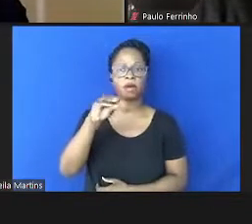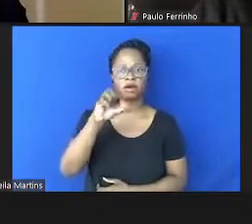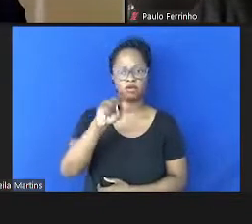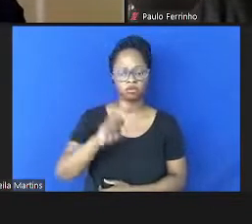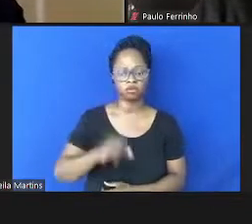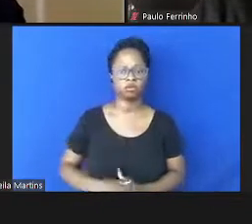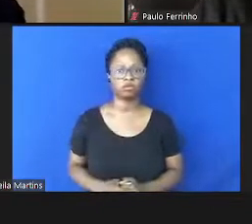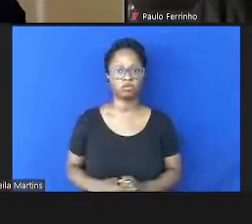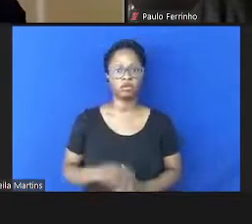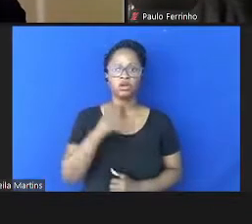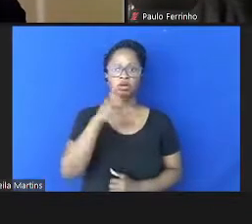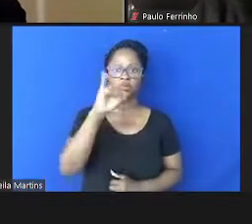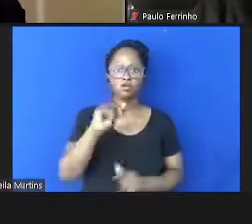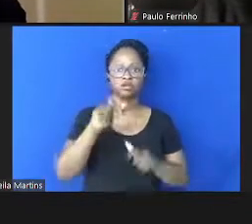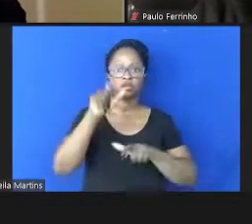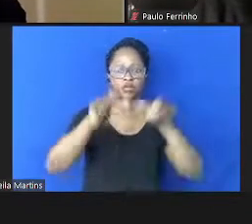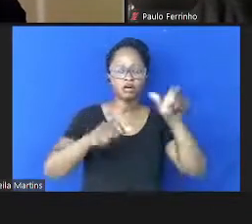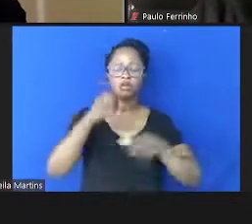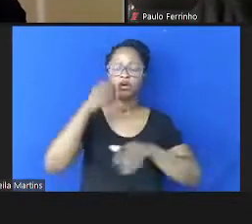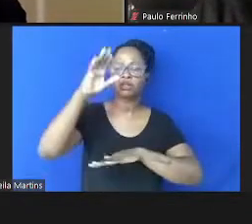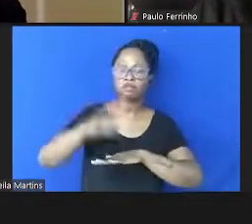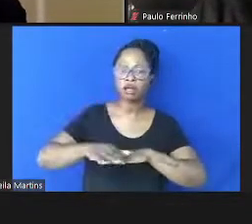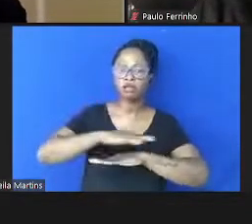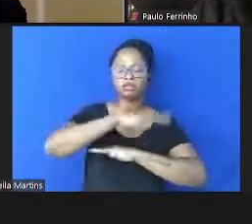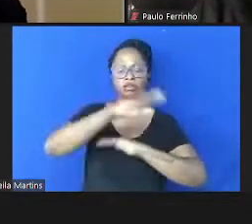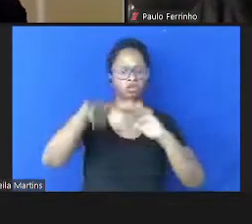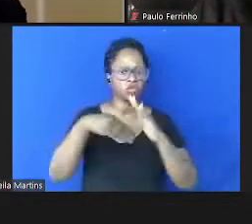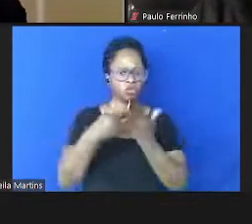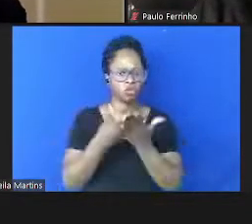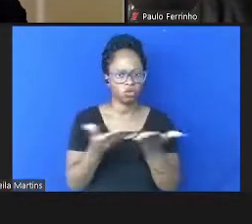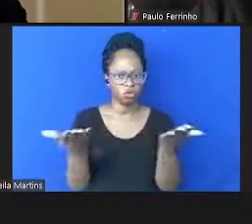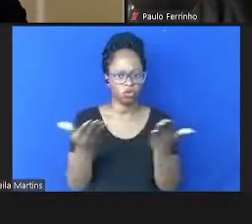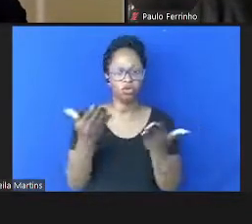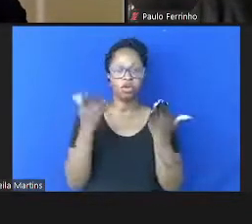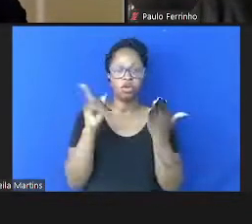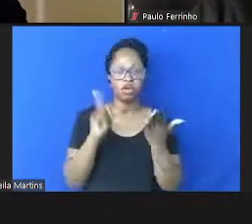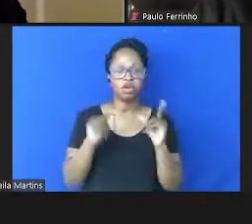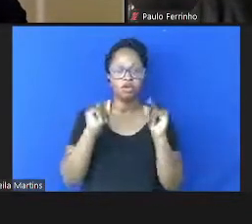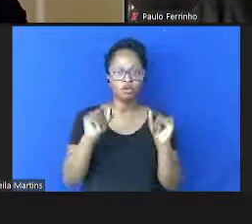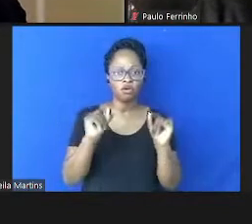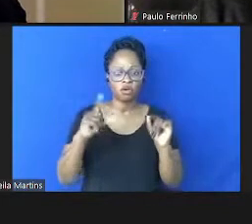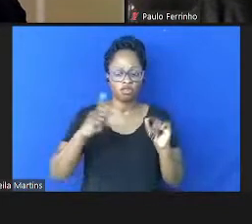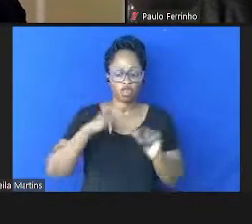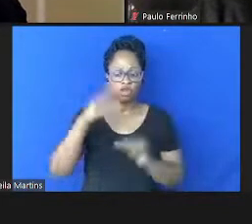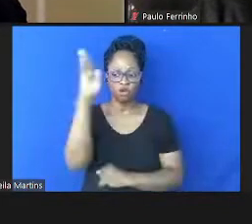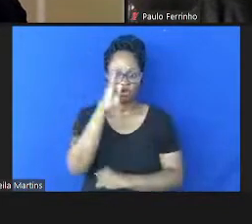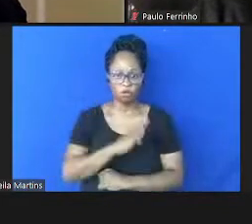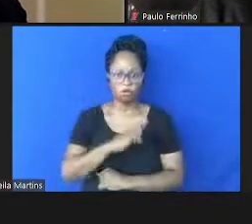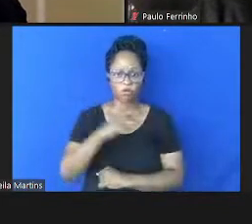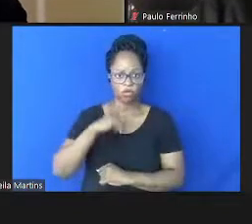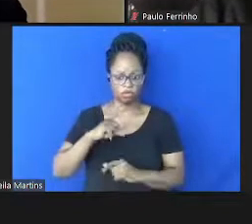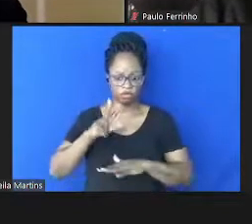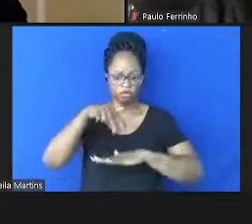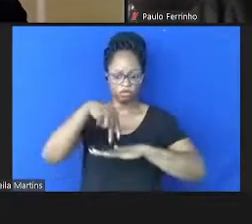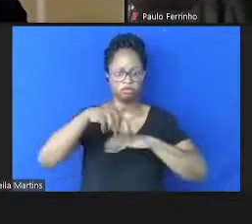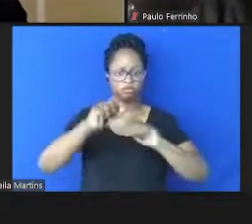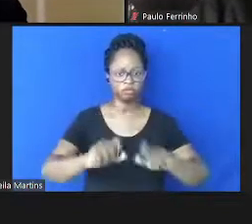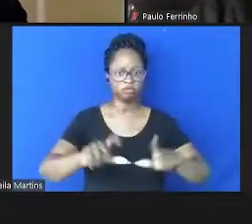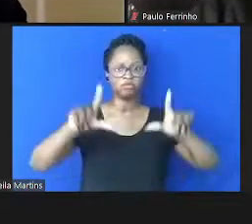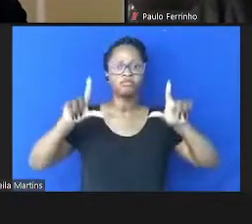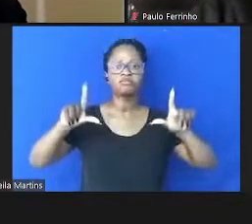Bom dia ou boa tarde a todas e a todos. É honro e um privilégio hoje ter de estar aqui na altura deste seminário.